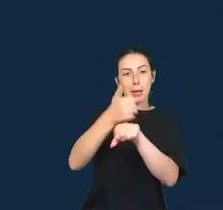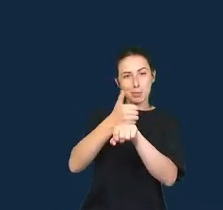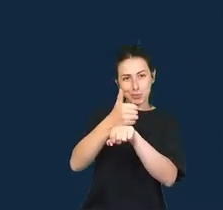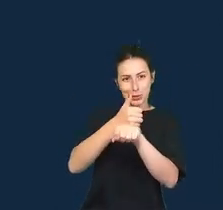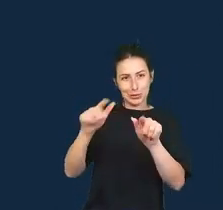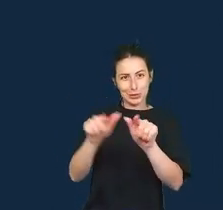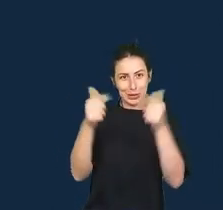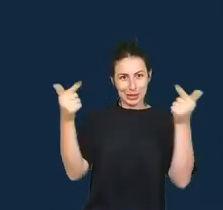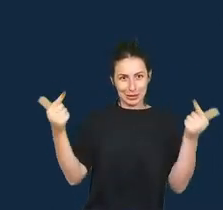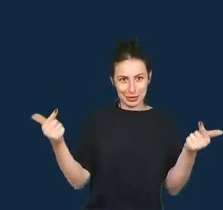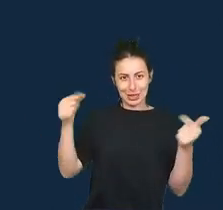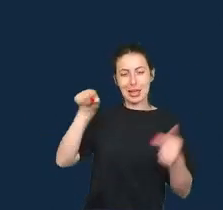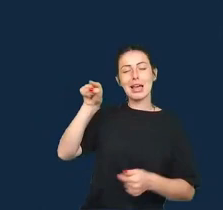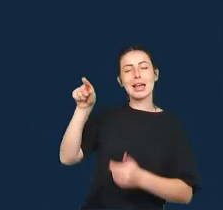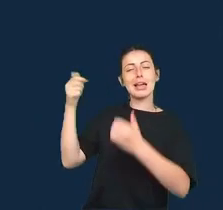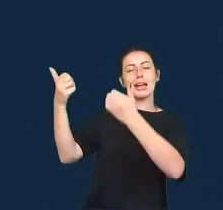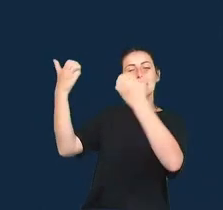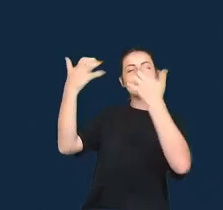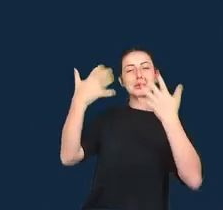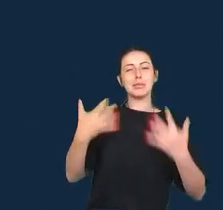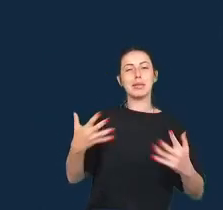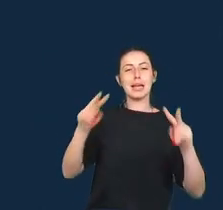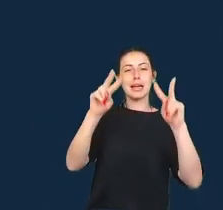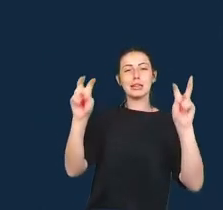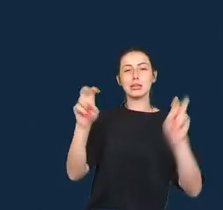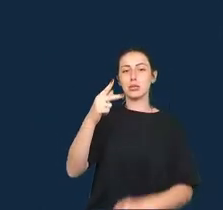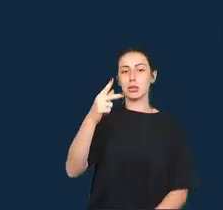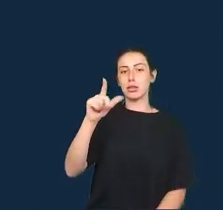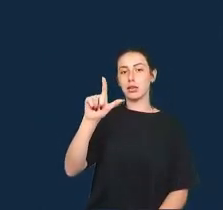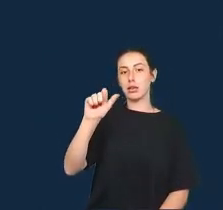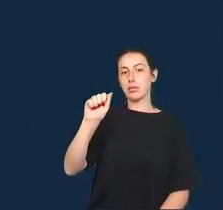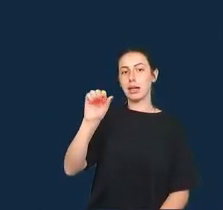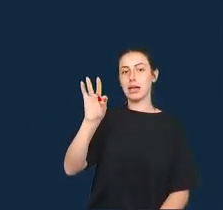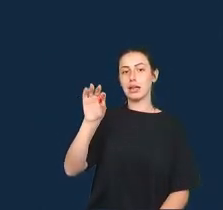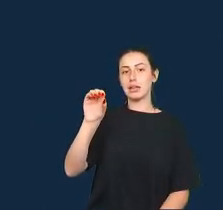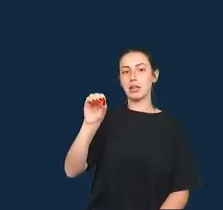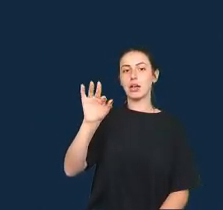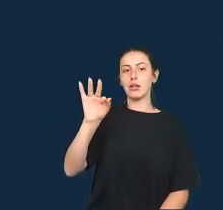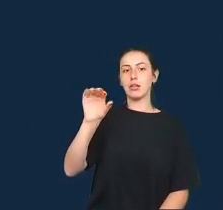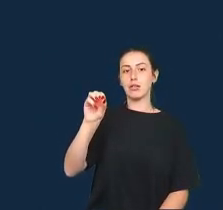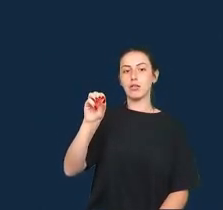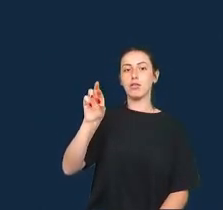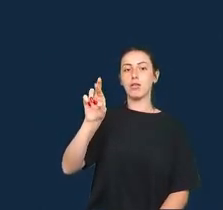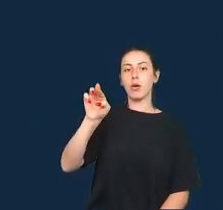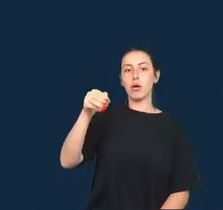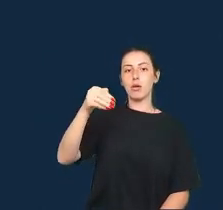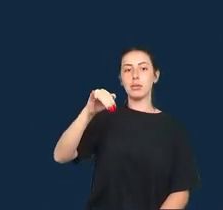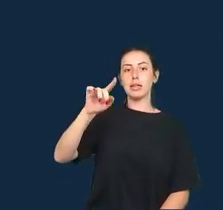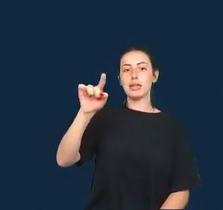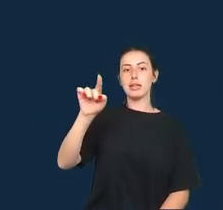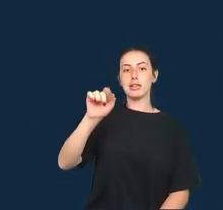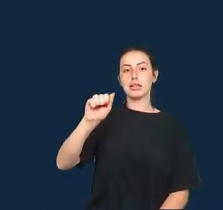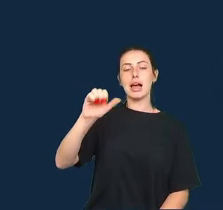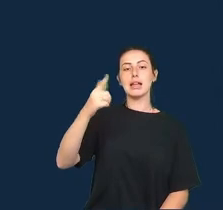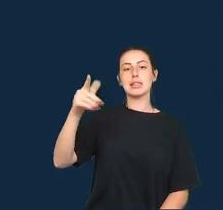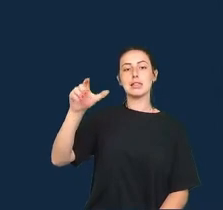fala do que ele chama de plataformização das redes investigativas